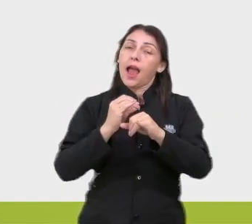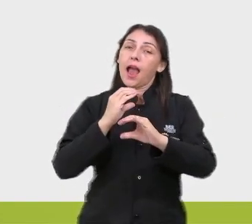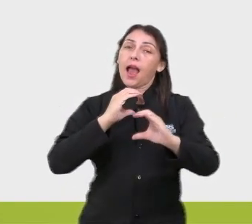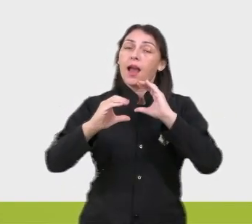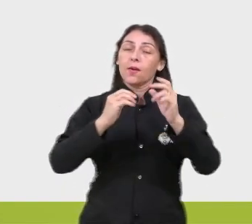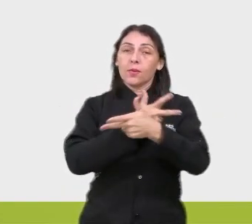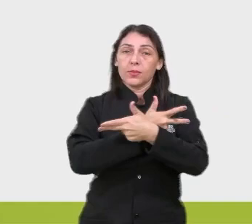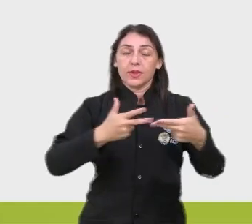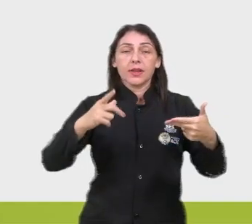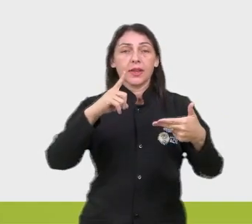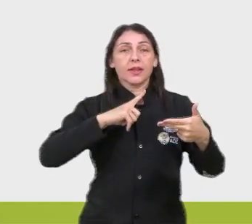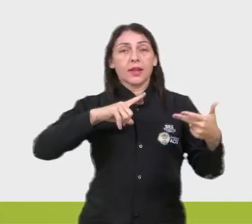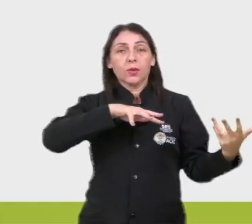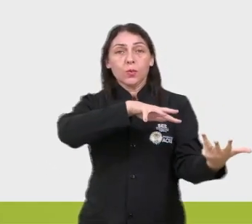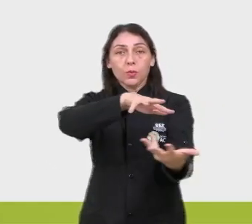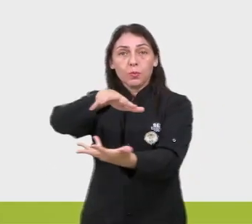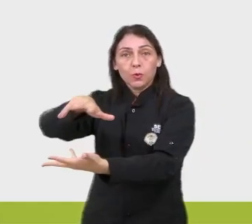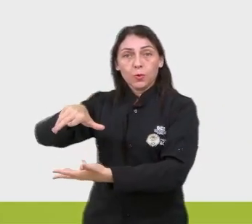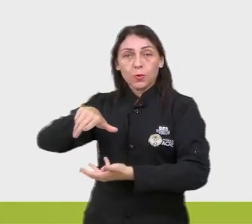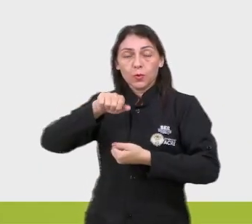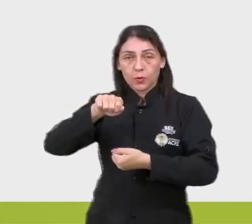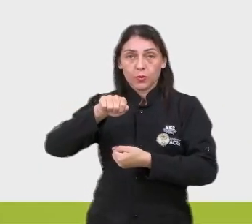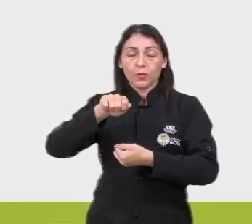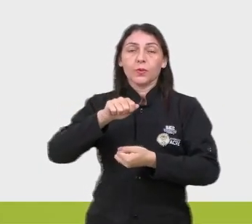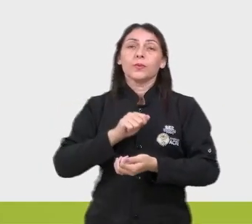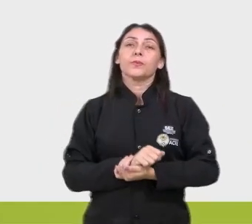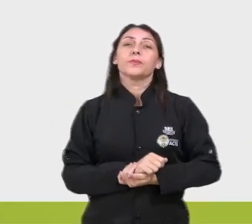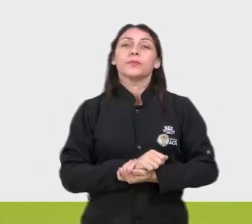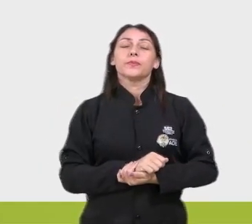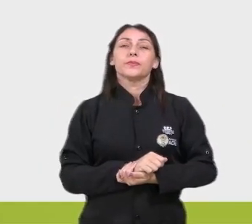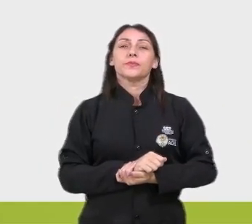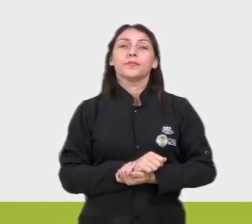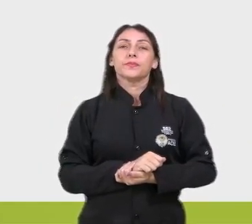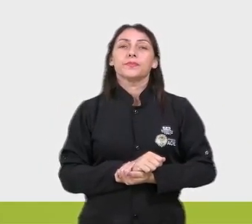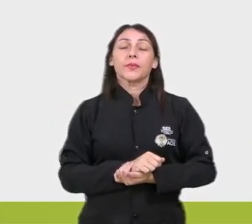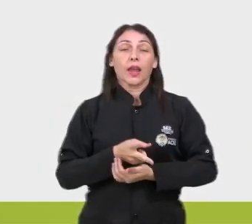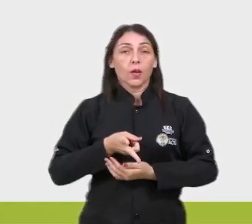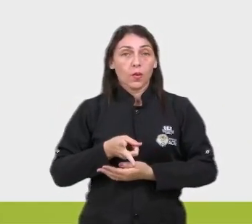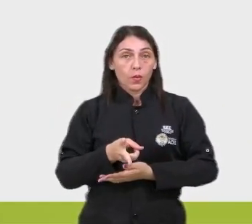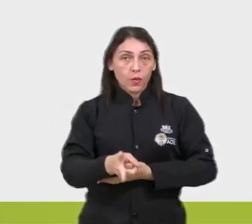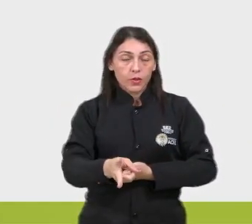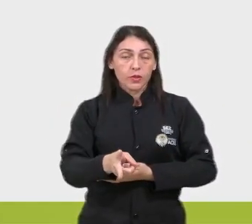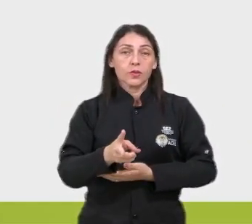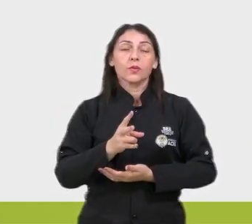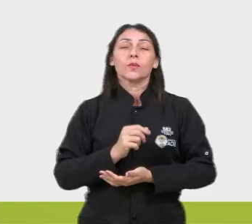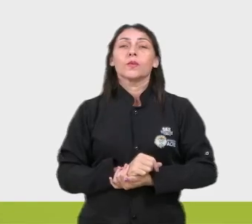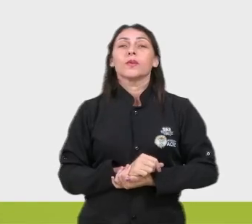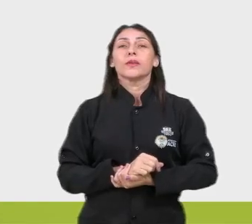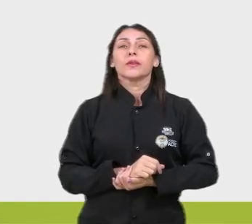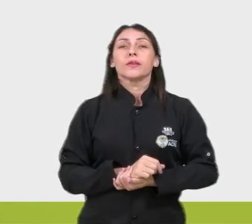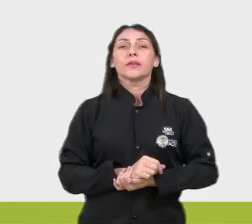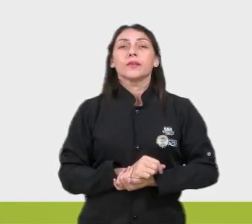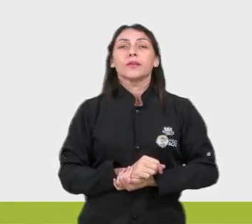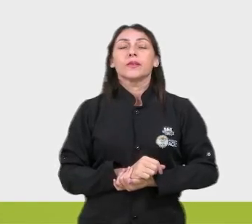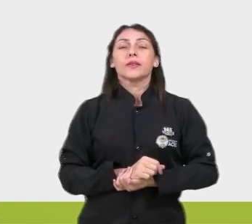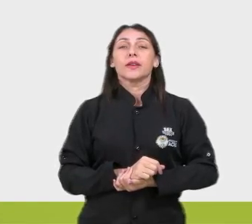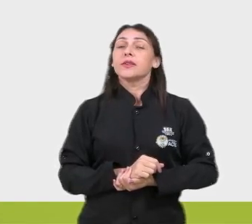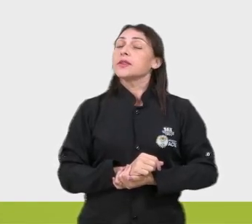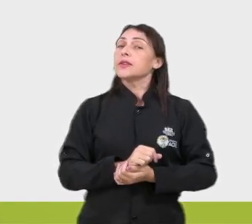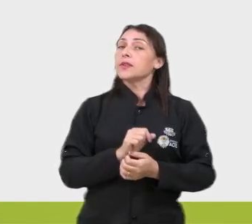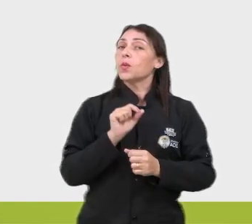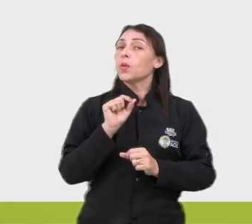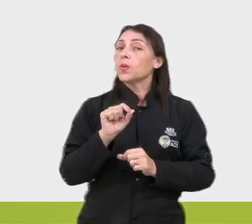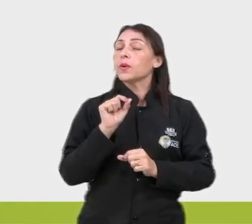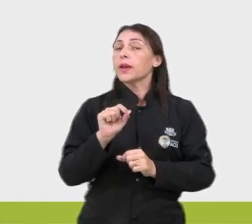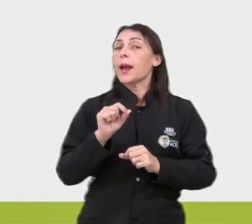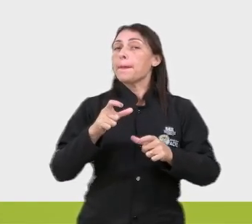comunicação existente no mundo. Aí, aqui, ele continuou, né? E colocou assim, é de se esperar